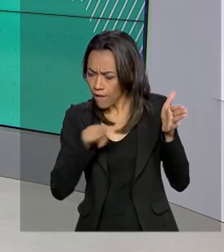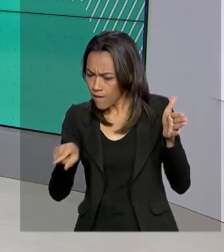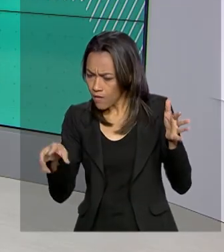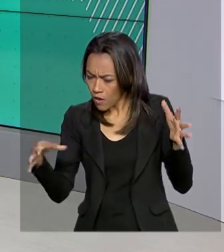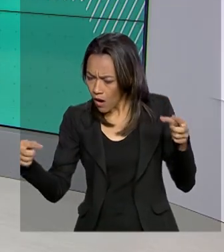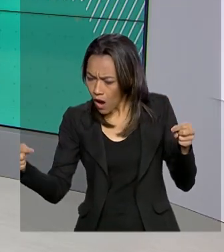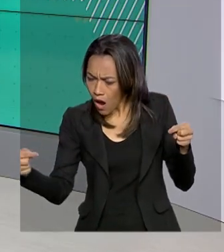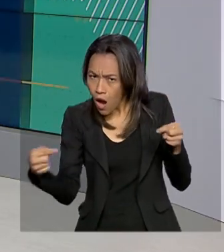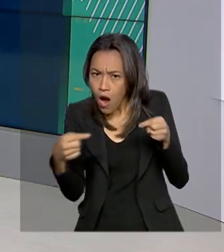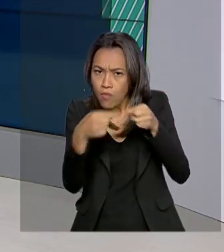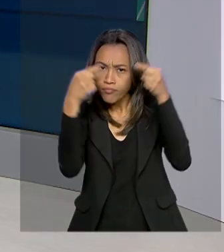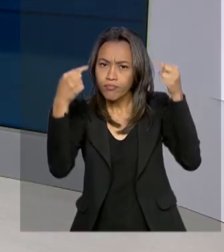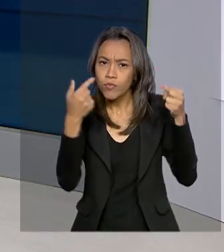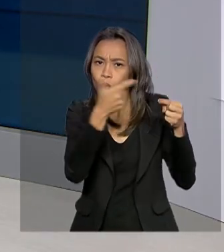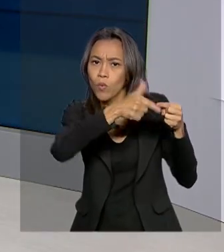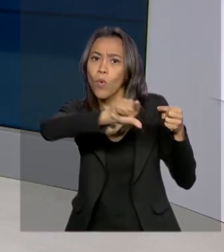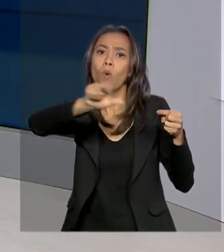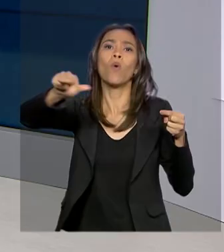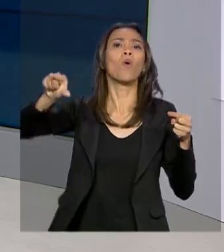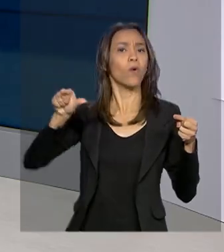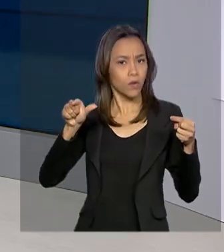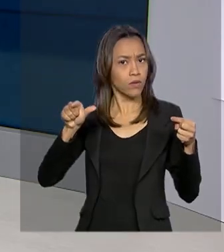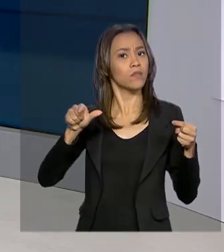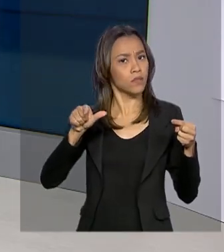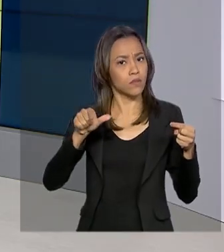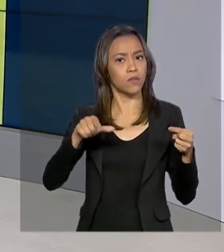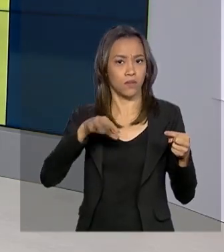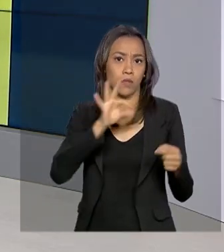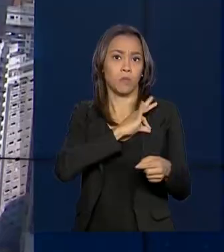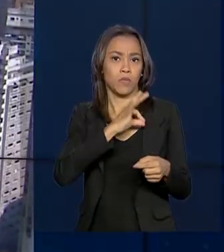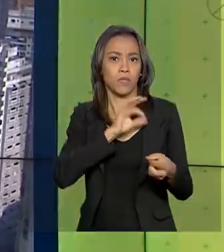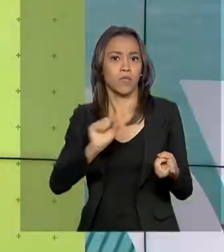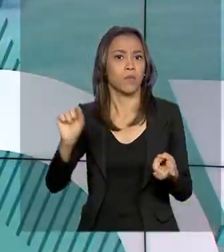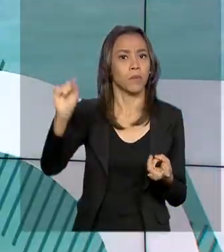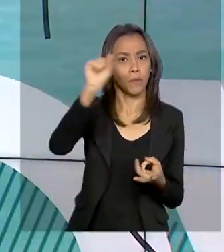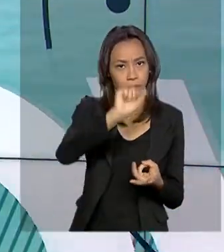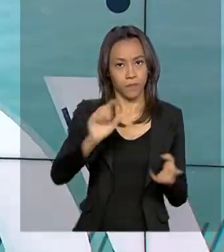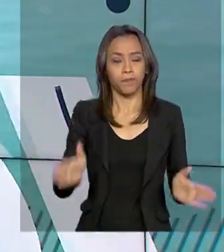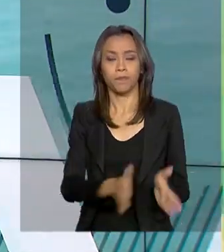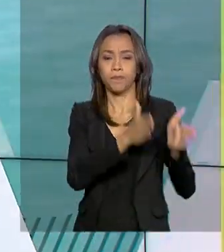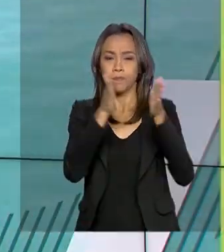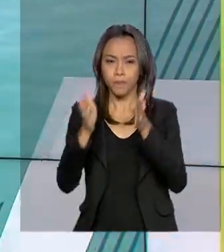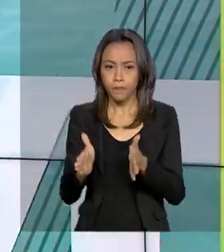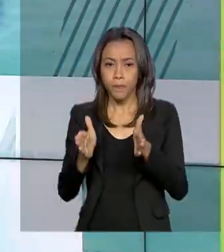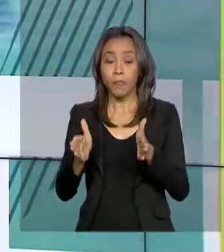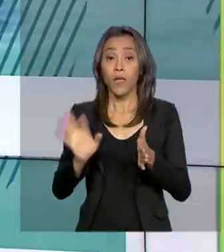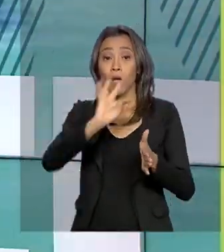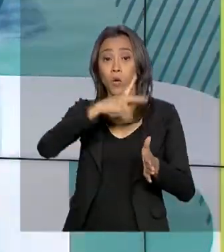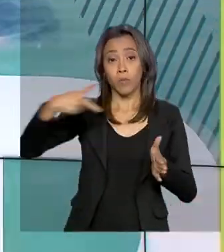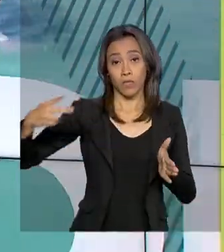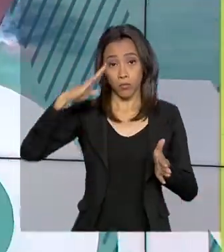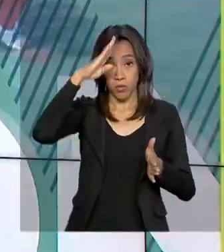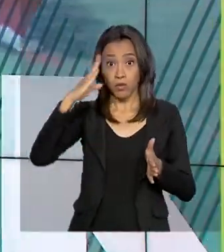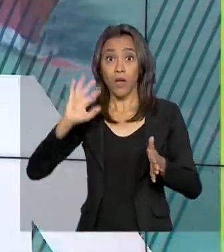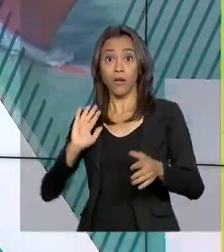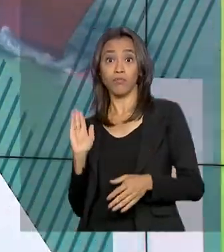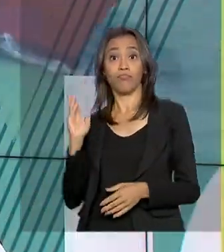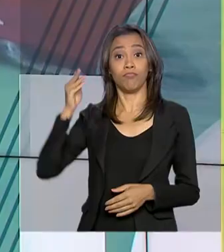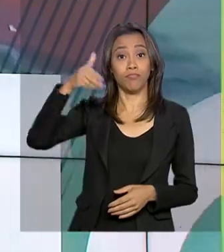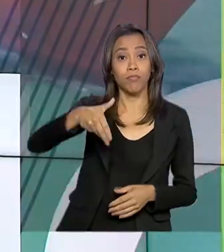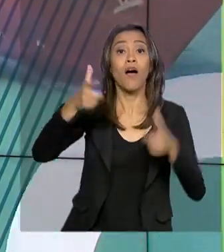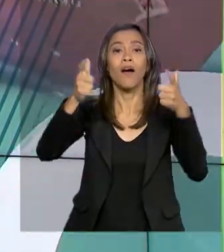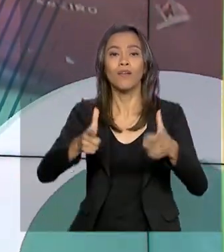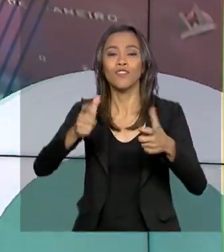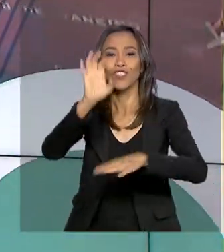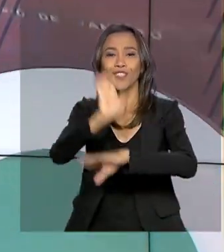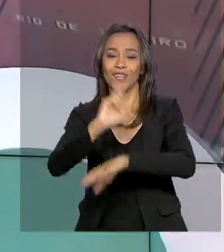outras investigações das demais esferas policiais. O presidente Jair Bolsonaro está hoje na Serra Gaúcha